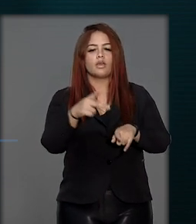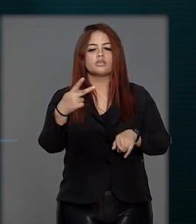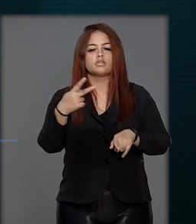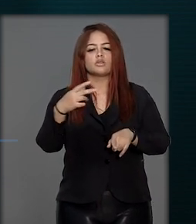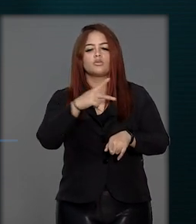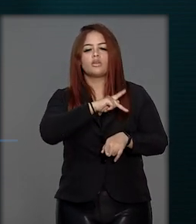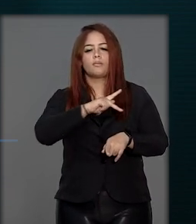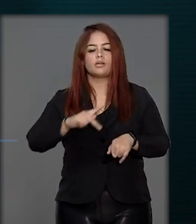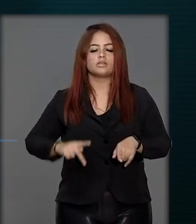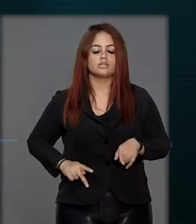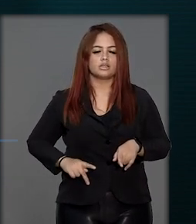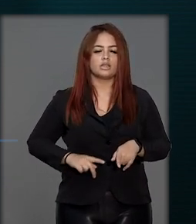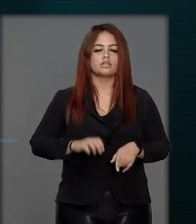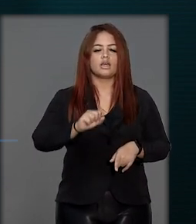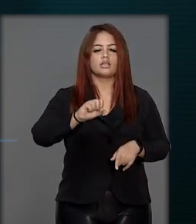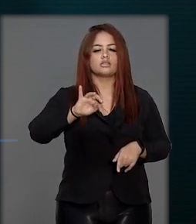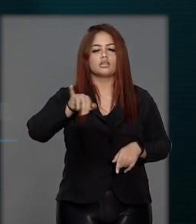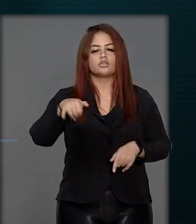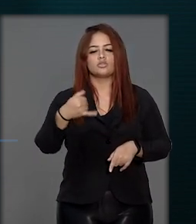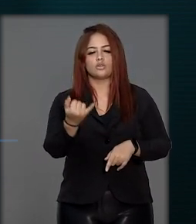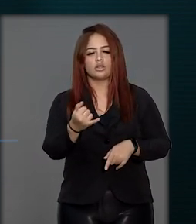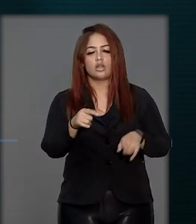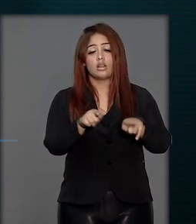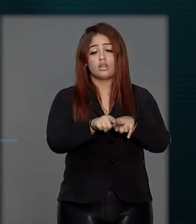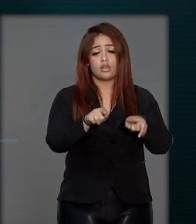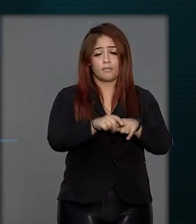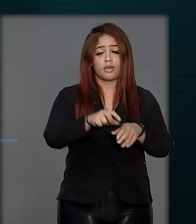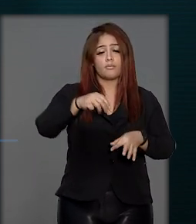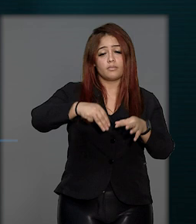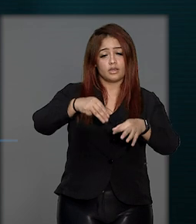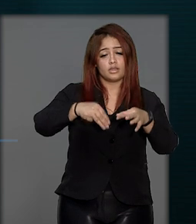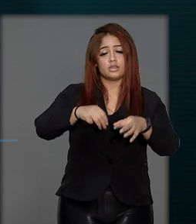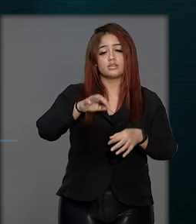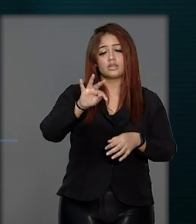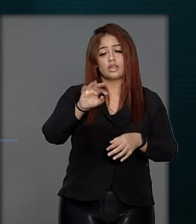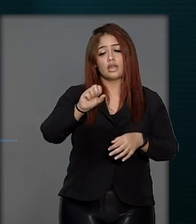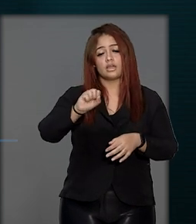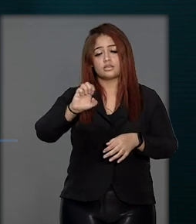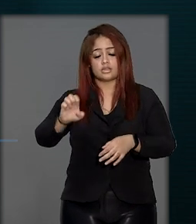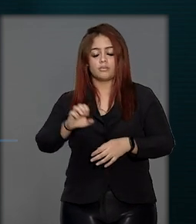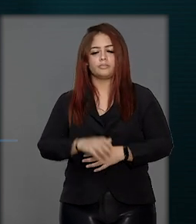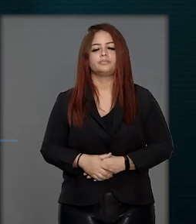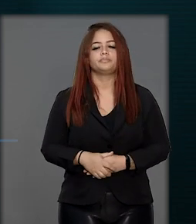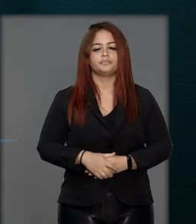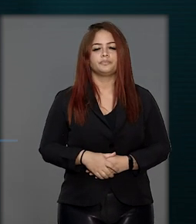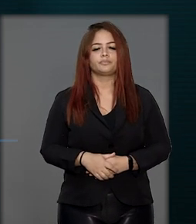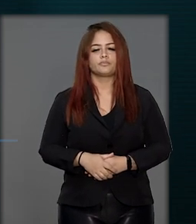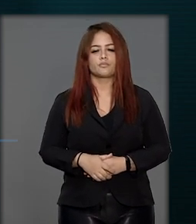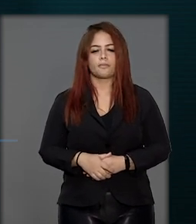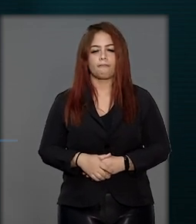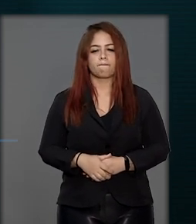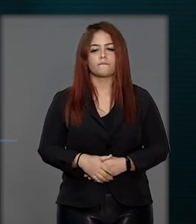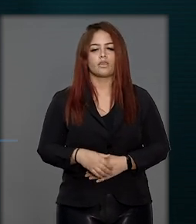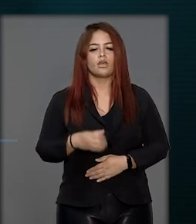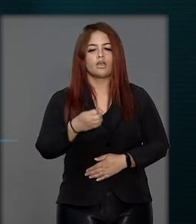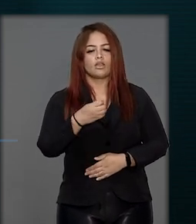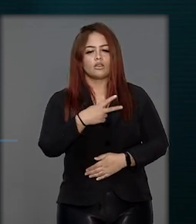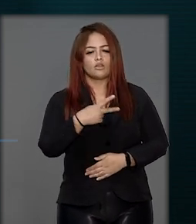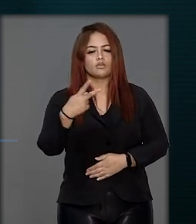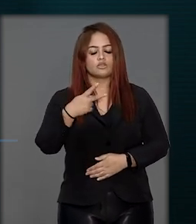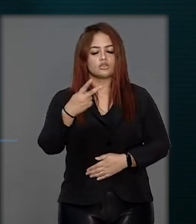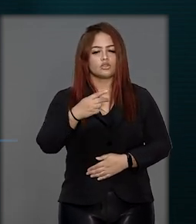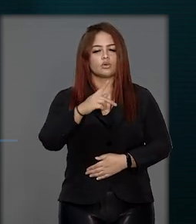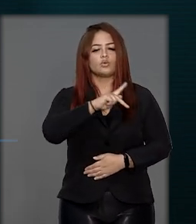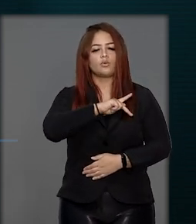STJ. Maria Tereza também foi ministra efetiva do Tribunal Superior Eleitoral. Já o novo vice-presidente,